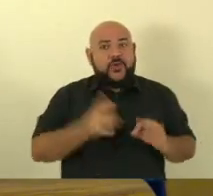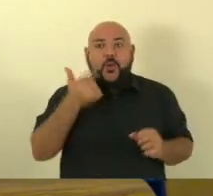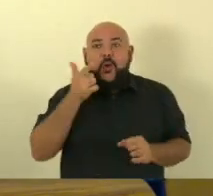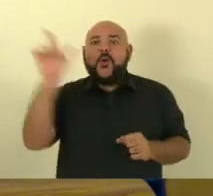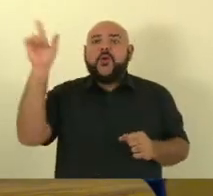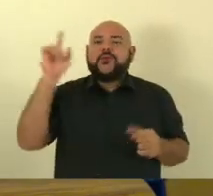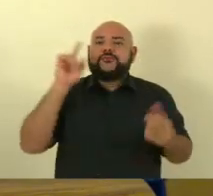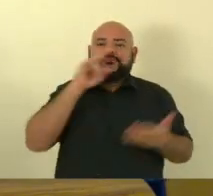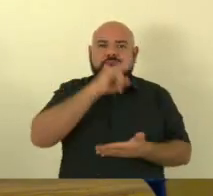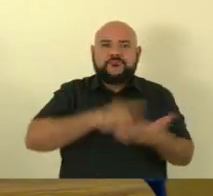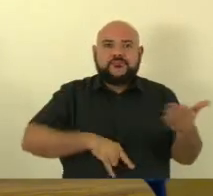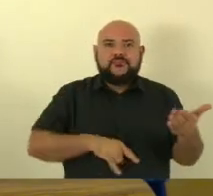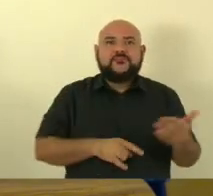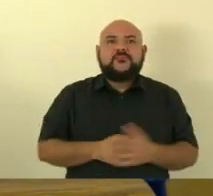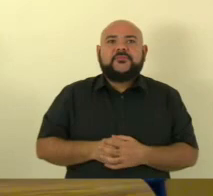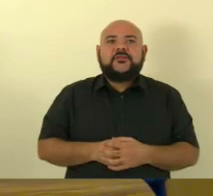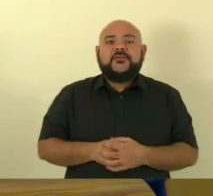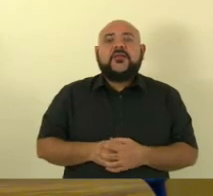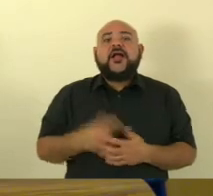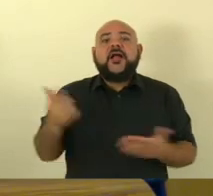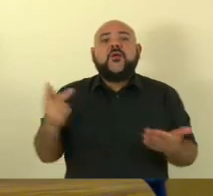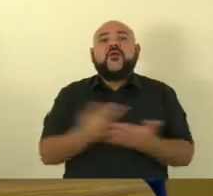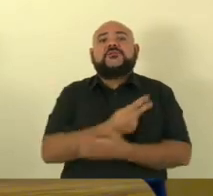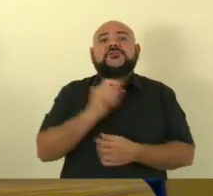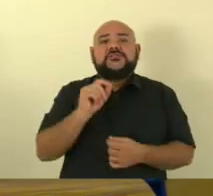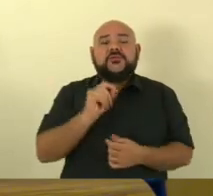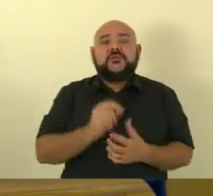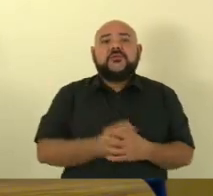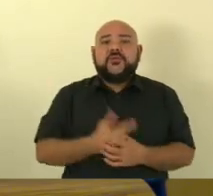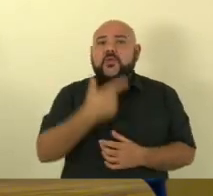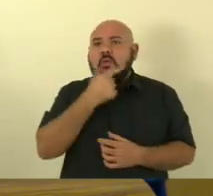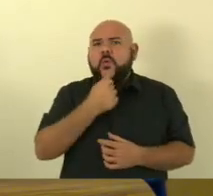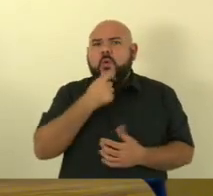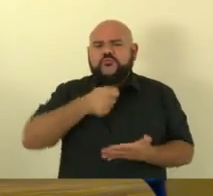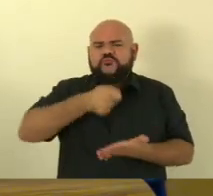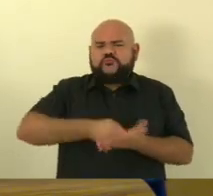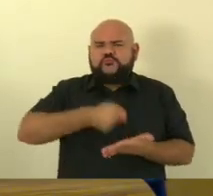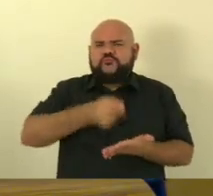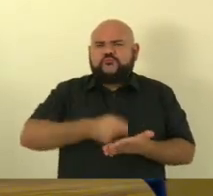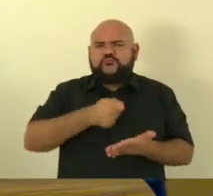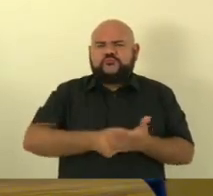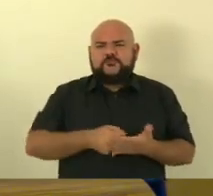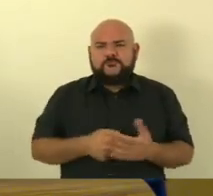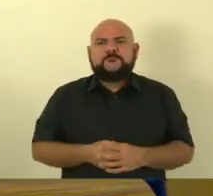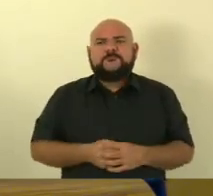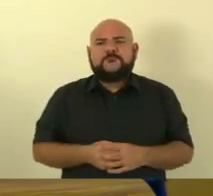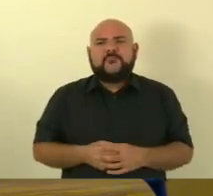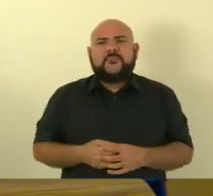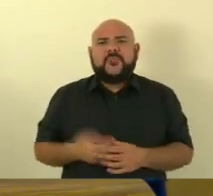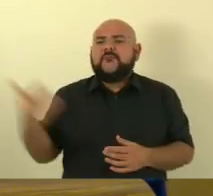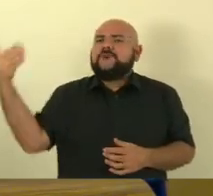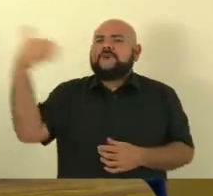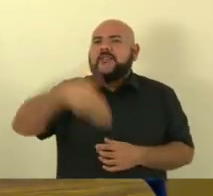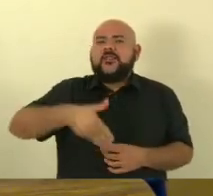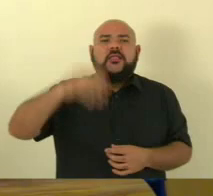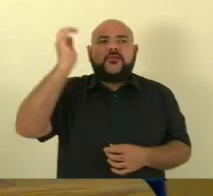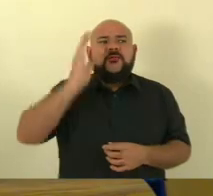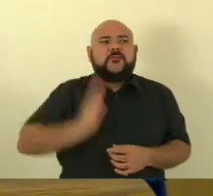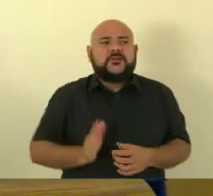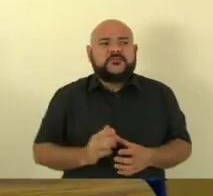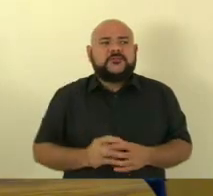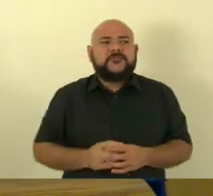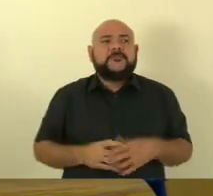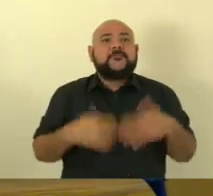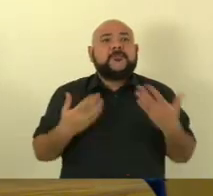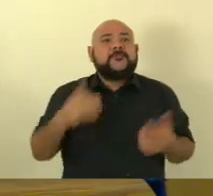aqui de um criminoso de um ditador sem problema nenhum porque isso é competência do dos deputados